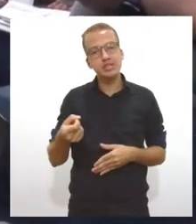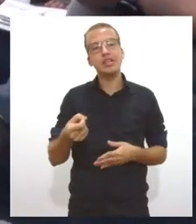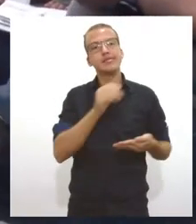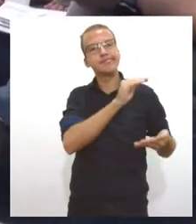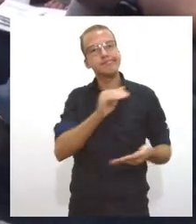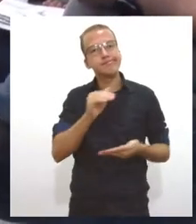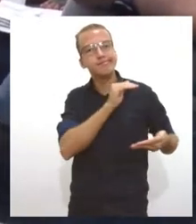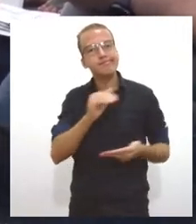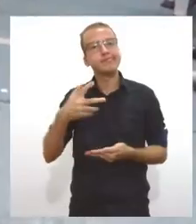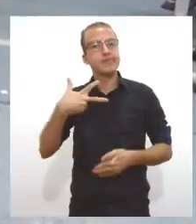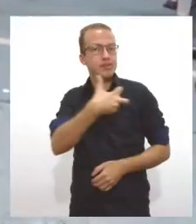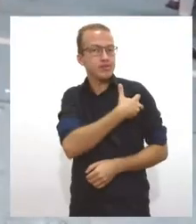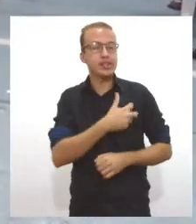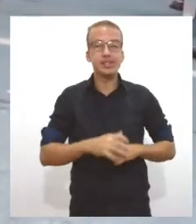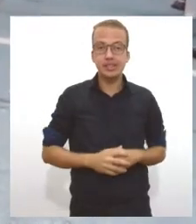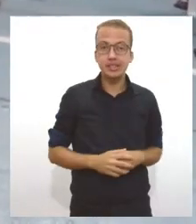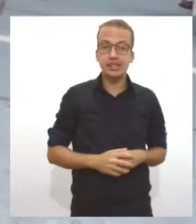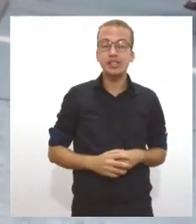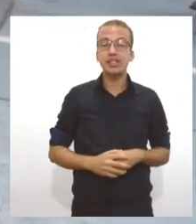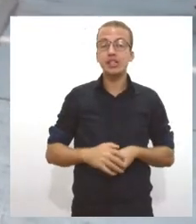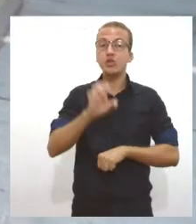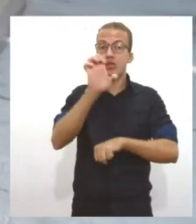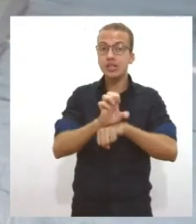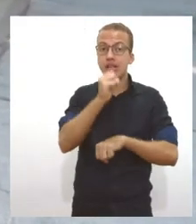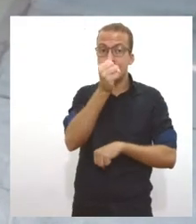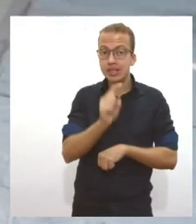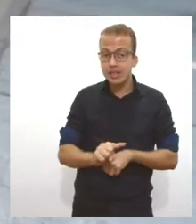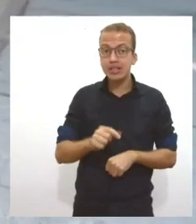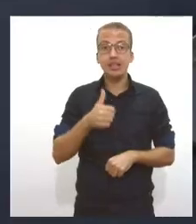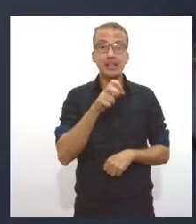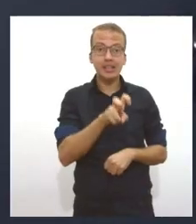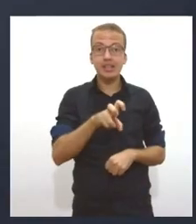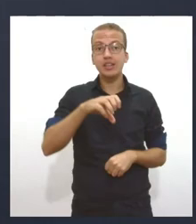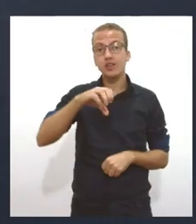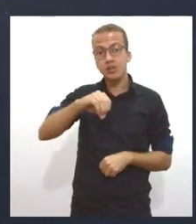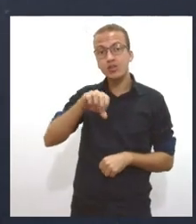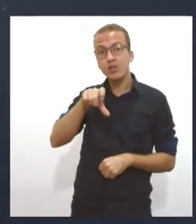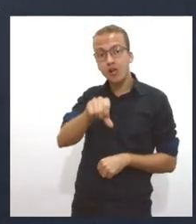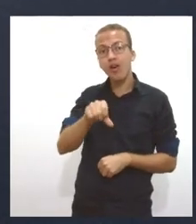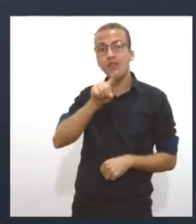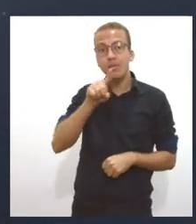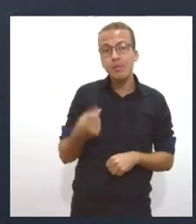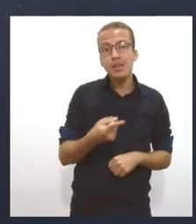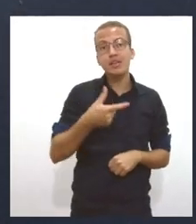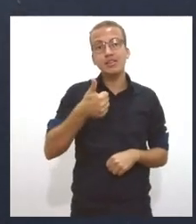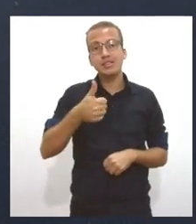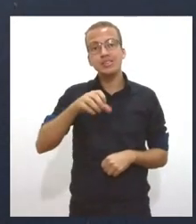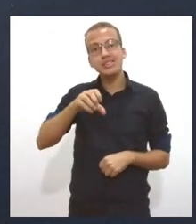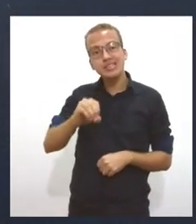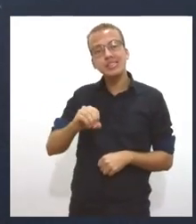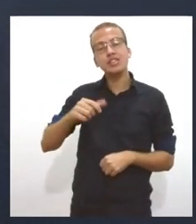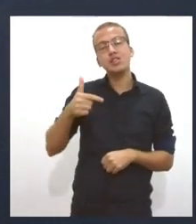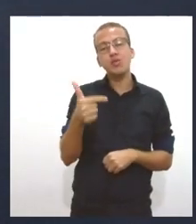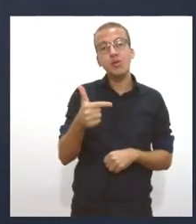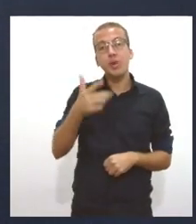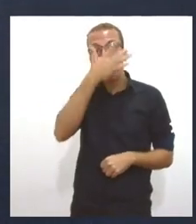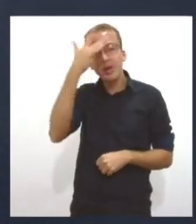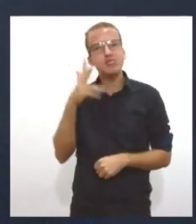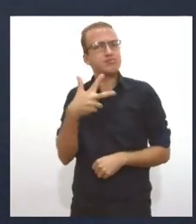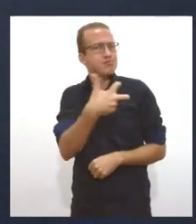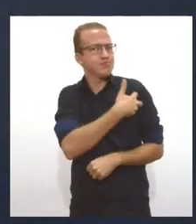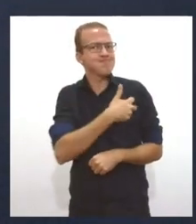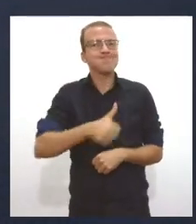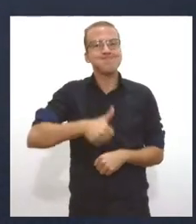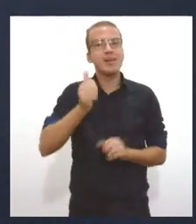Estado, cerca de 509.112 pessoas já tomaram a primeira dose contra o coronavírus,